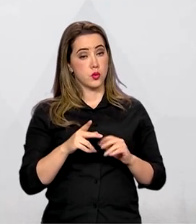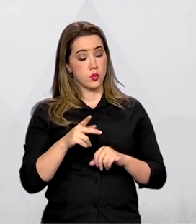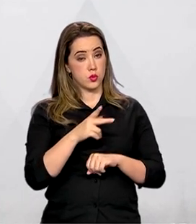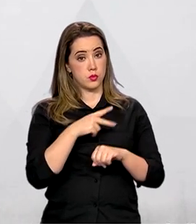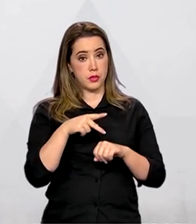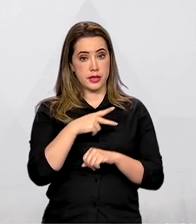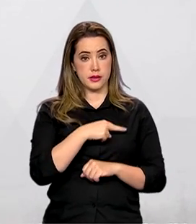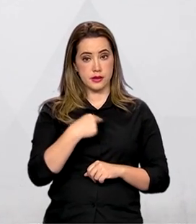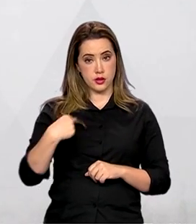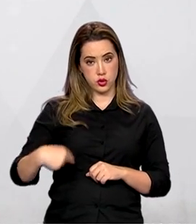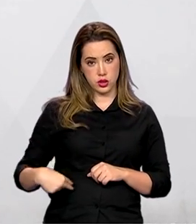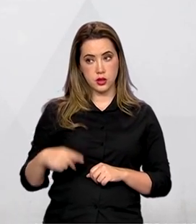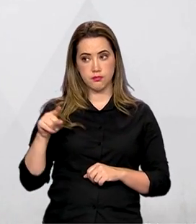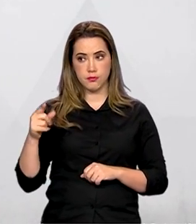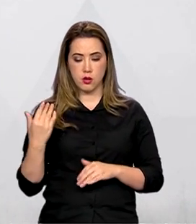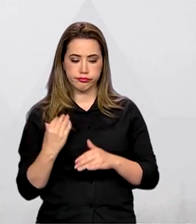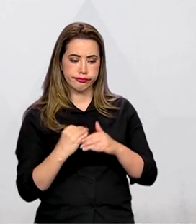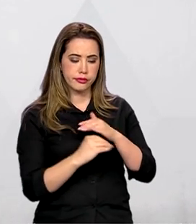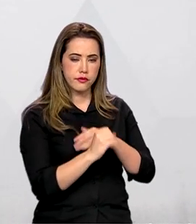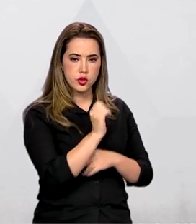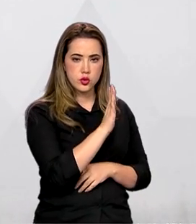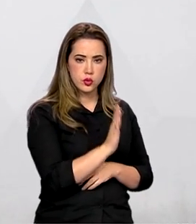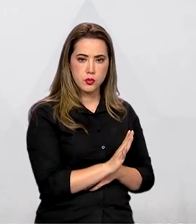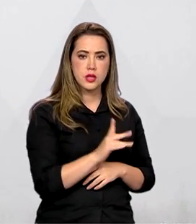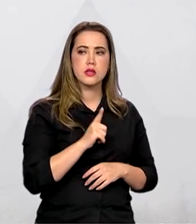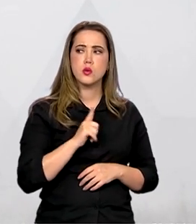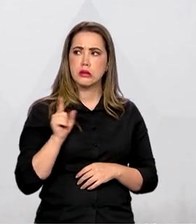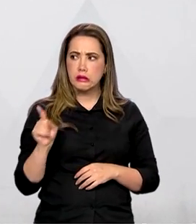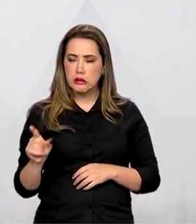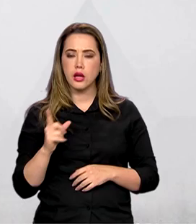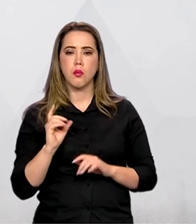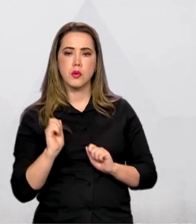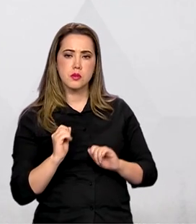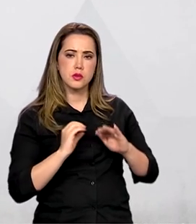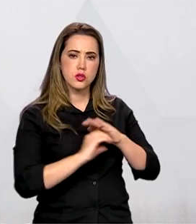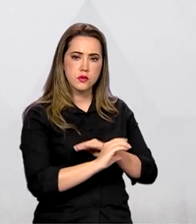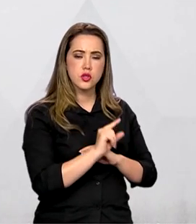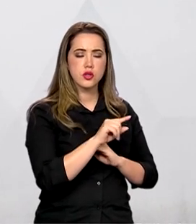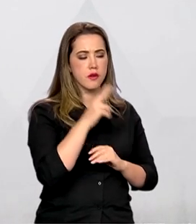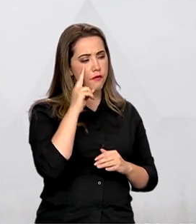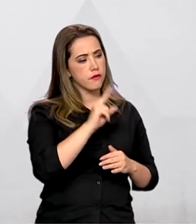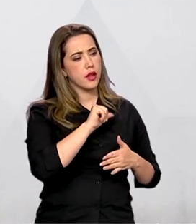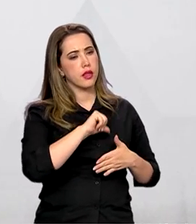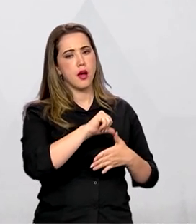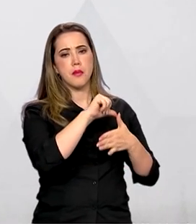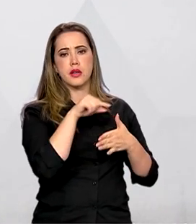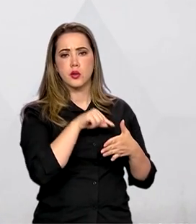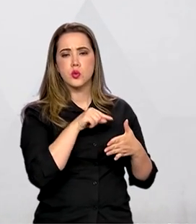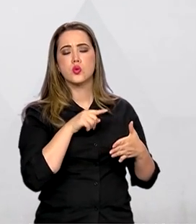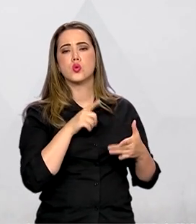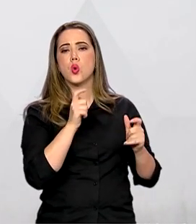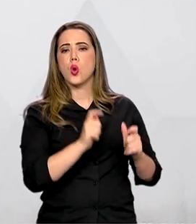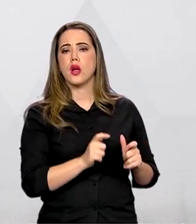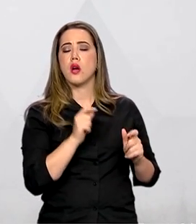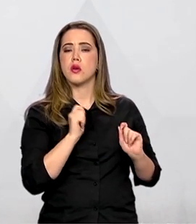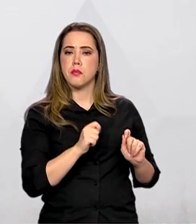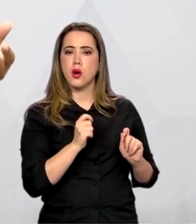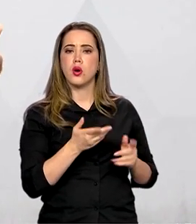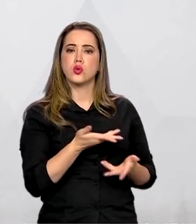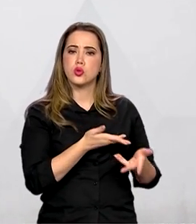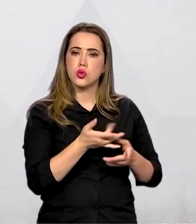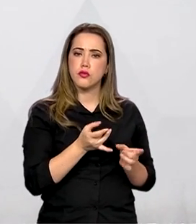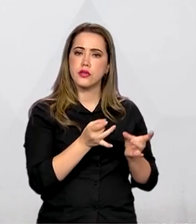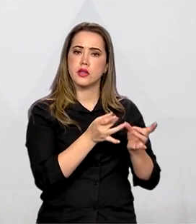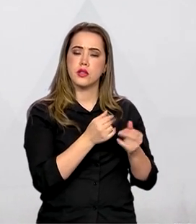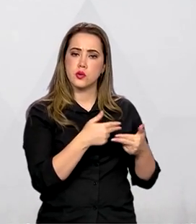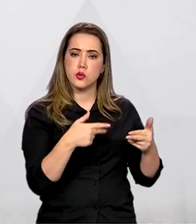que é disponível e que vê na América do Sul uma oportunidade de criar ali uma plataforma para os seus produtos,